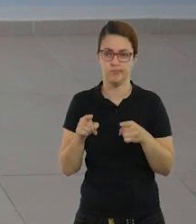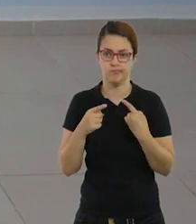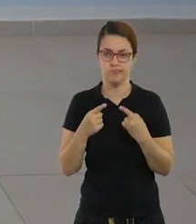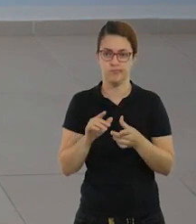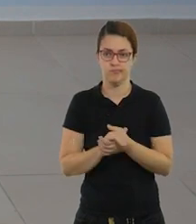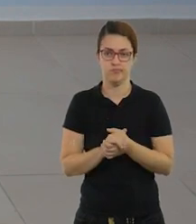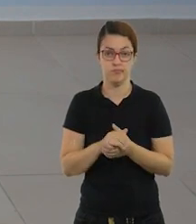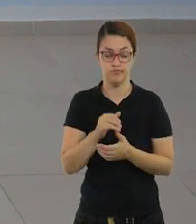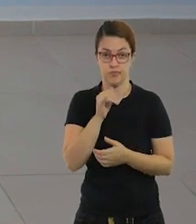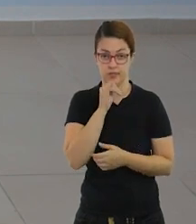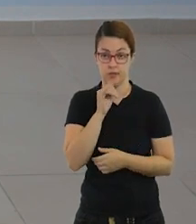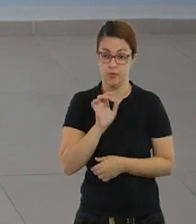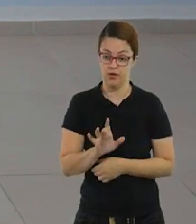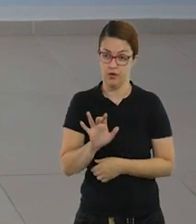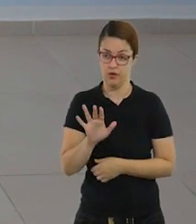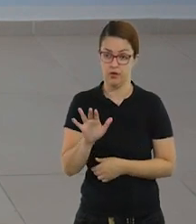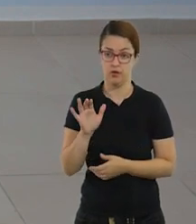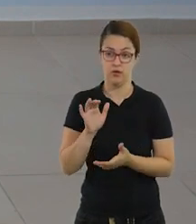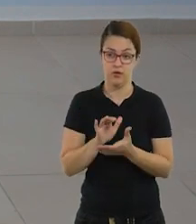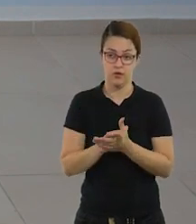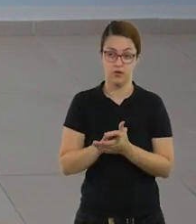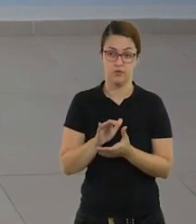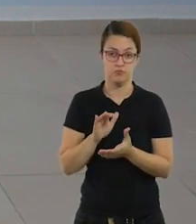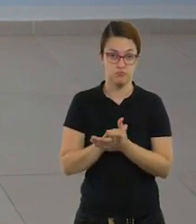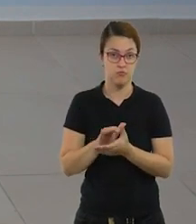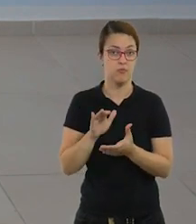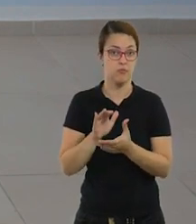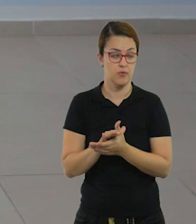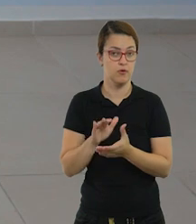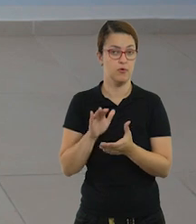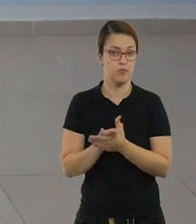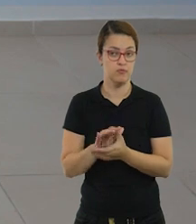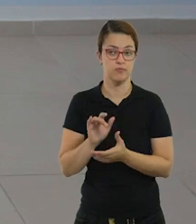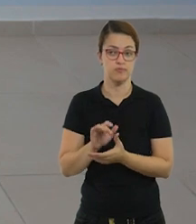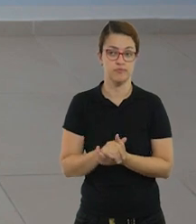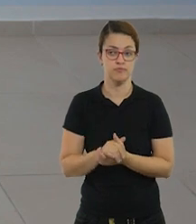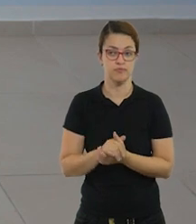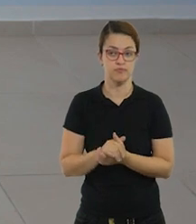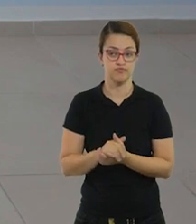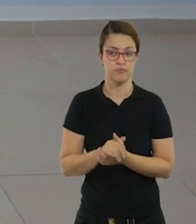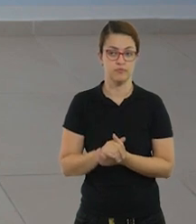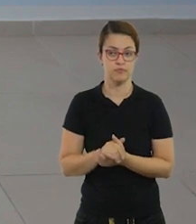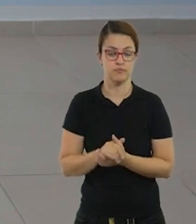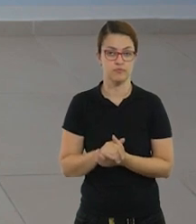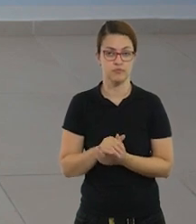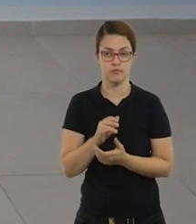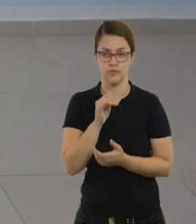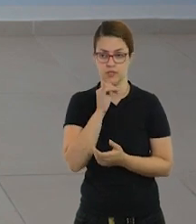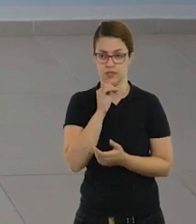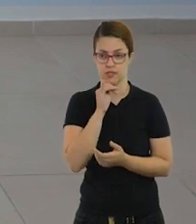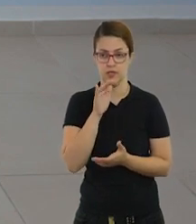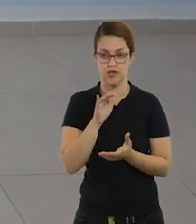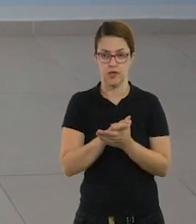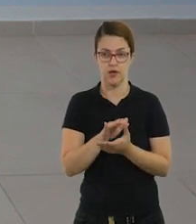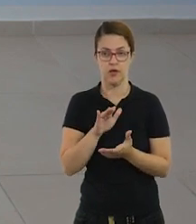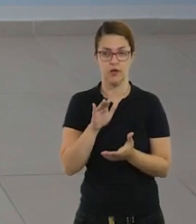seu filho deve conhecer. A Dona Aranha. Então, a gente vai bater, vai fazer a sonoridade mais forte dentro dessa música. Vai ficar mais ou menos